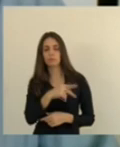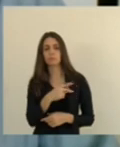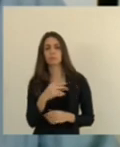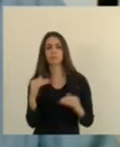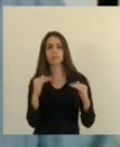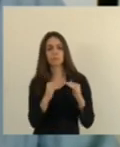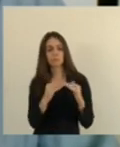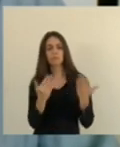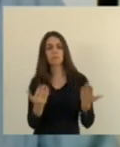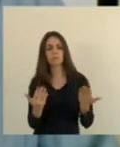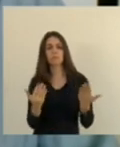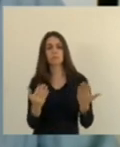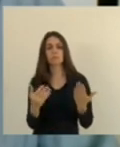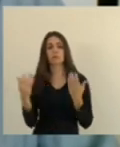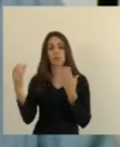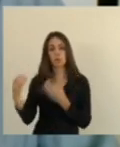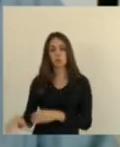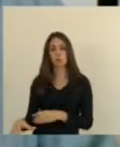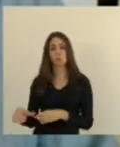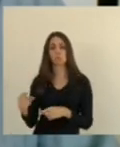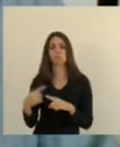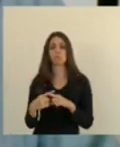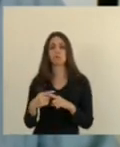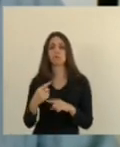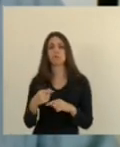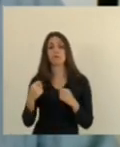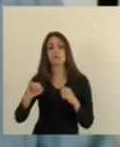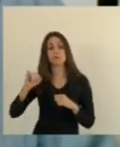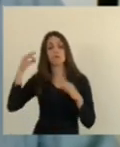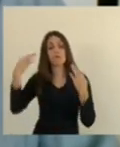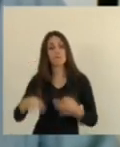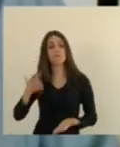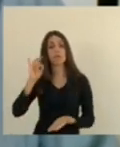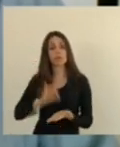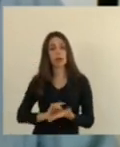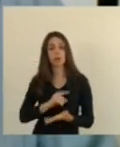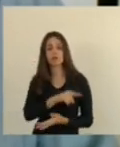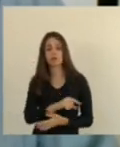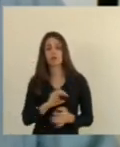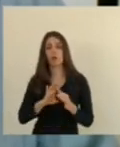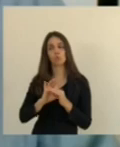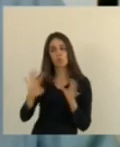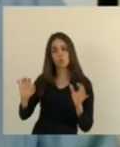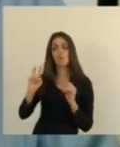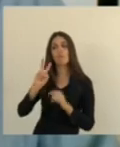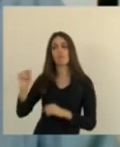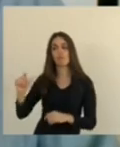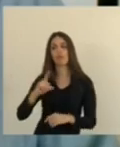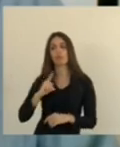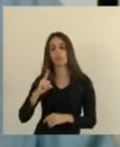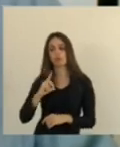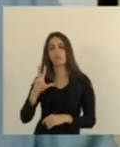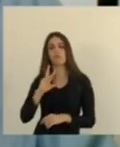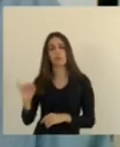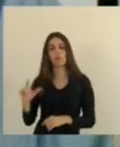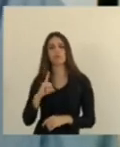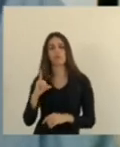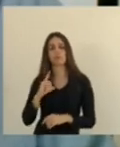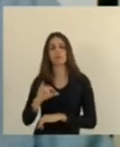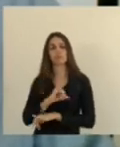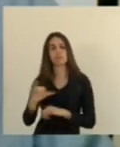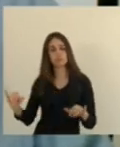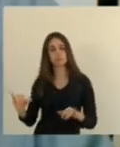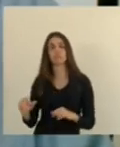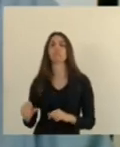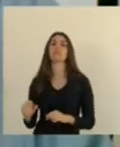fazer o concurso desde que não seja propaganda enganosa ou seja somente se o órgão autorizar que realmente somente se o órgão